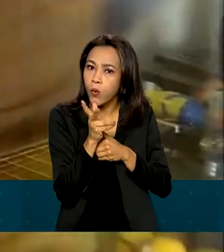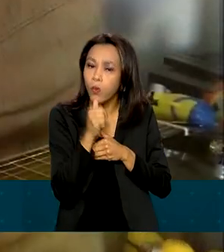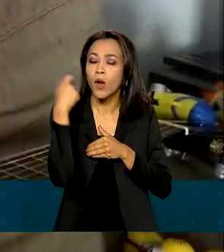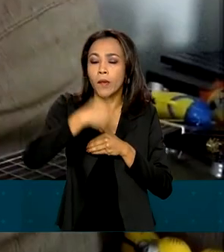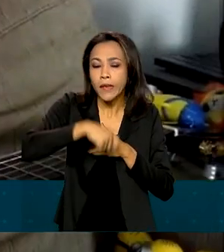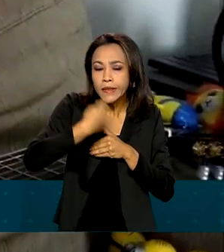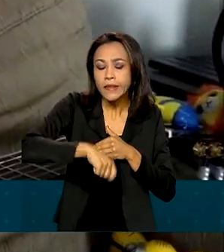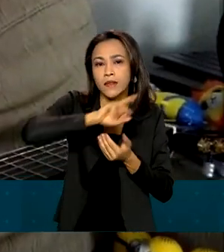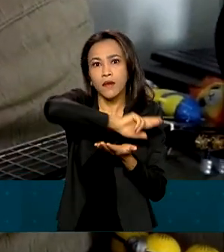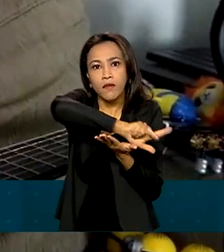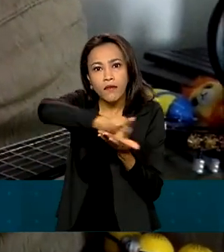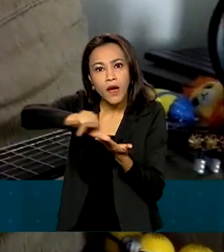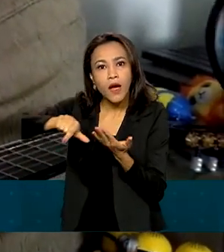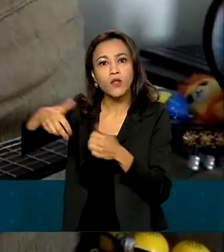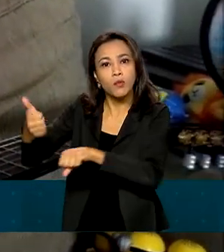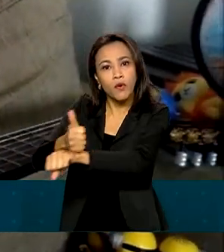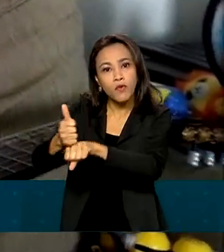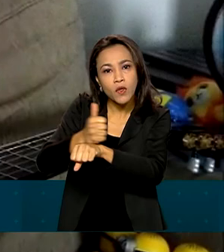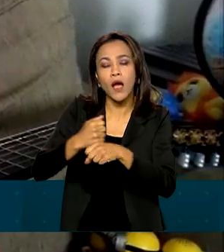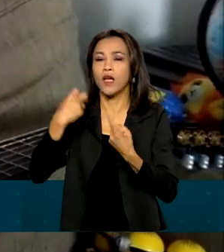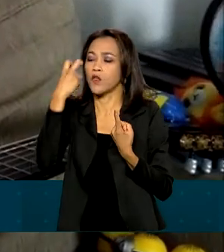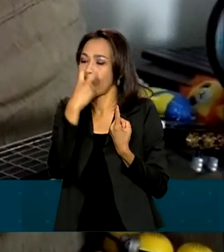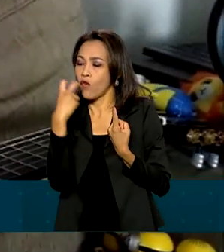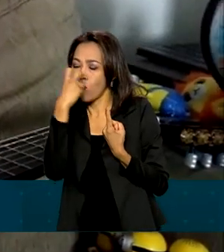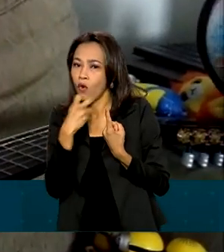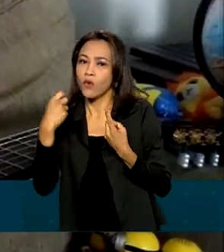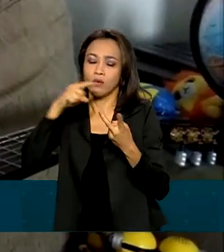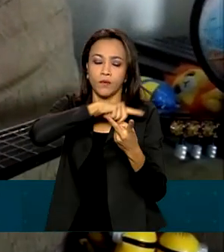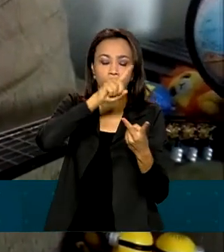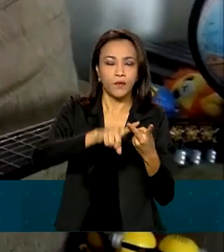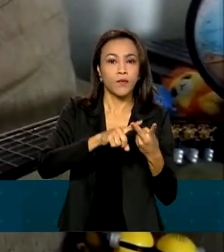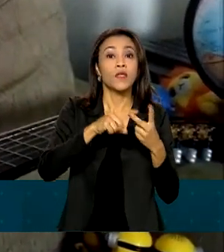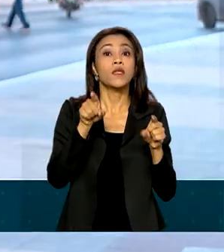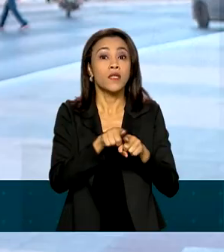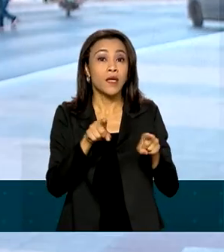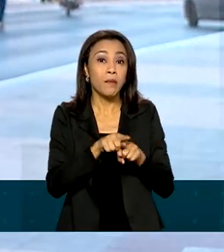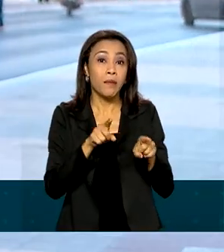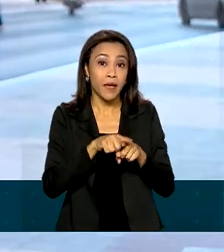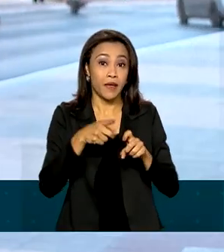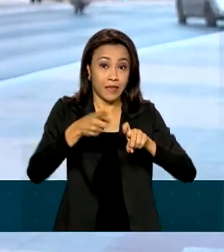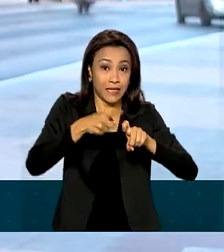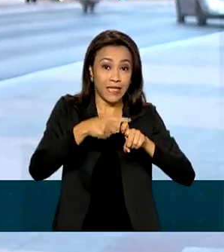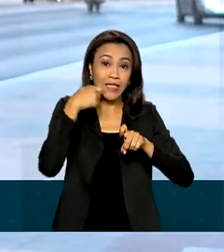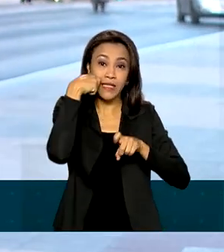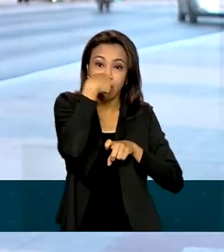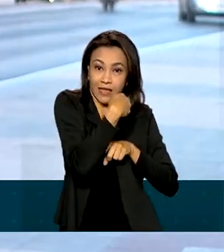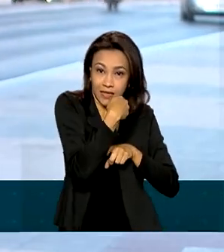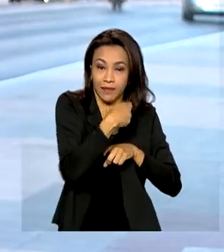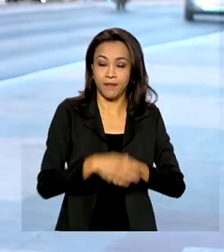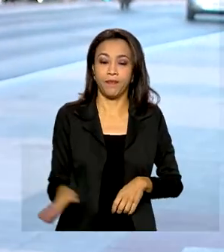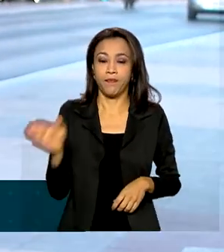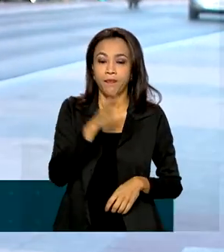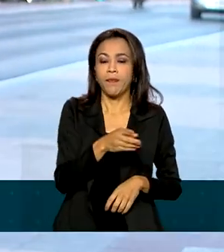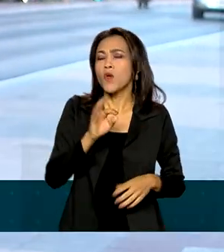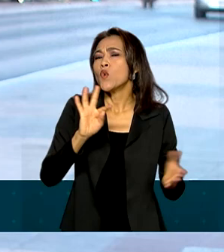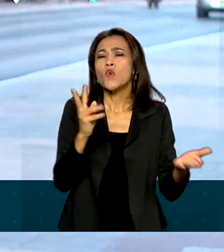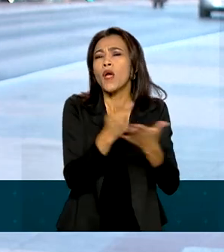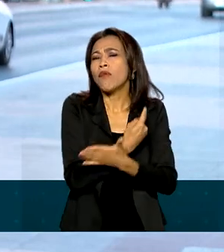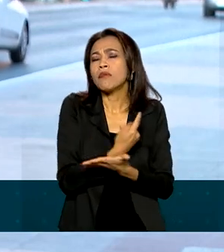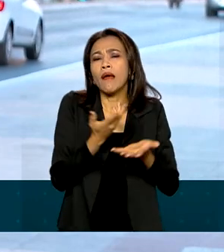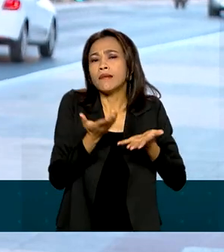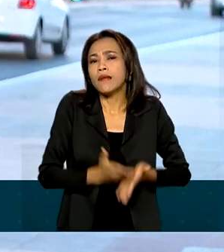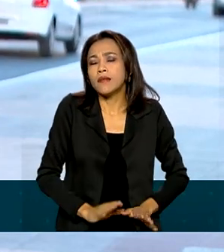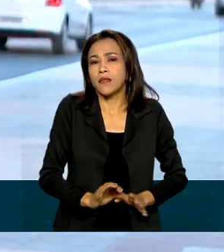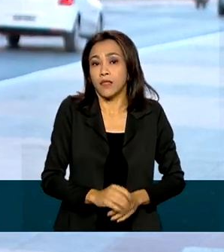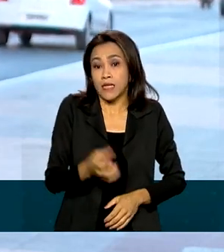envolvendo diversas especialidades, como fonoaudiologia e odontologia. No Brasil, a incidência da malformação é de um